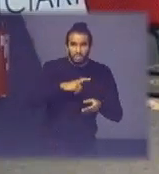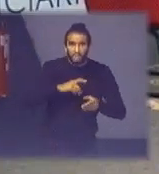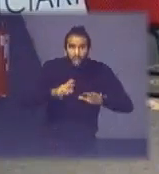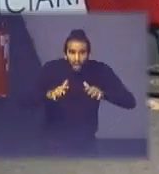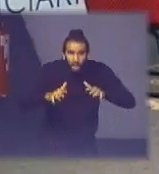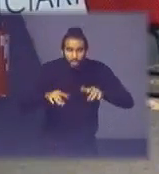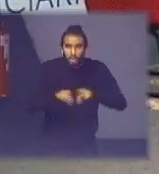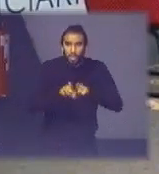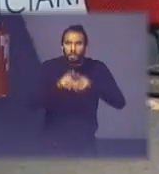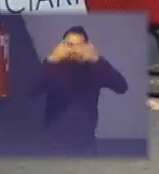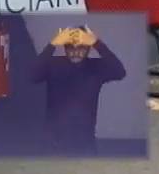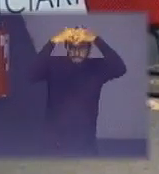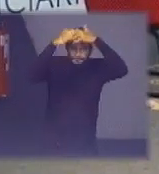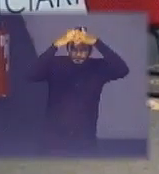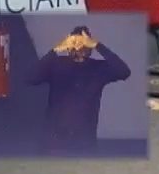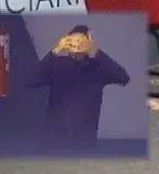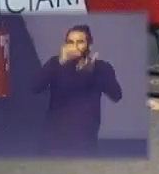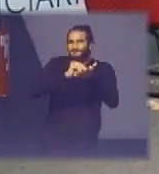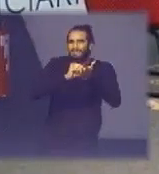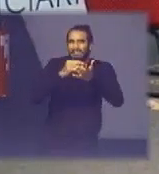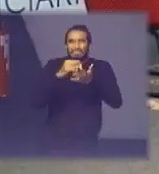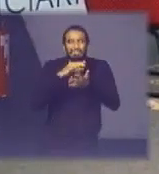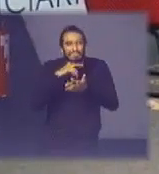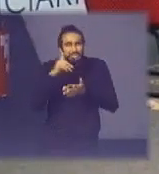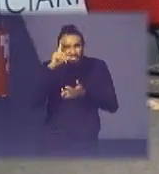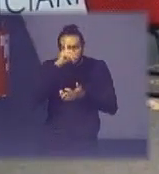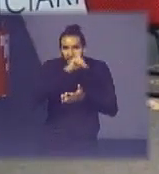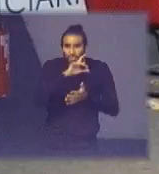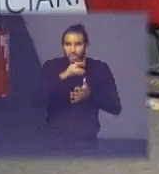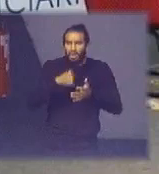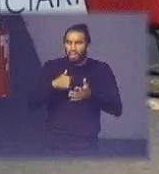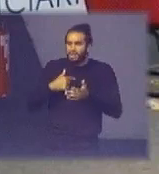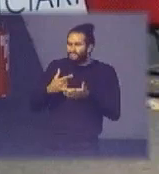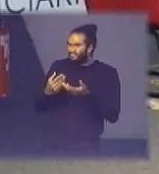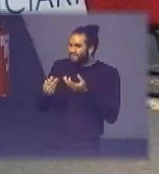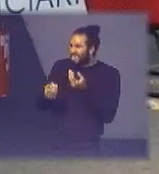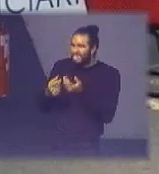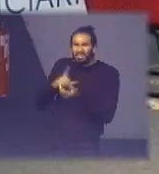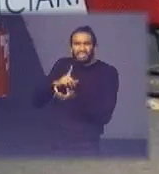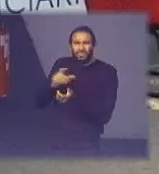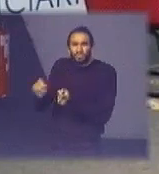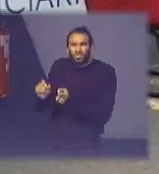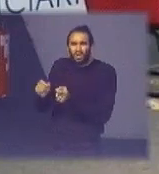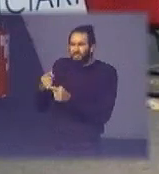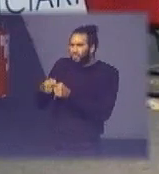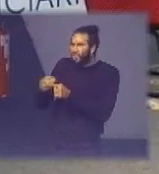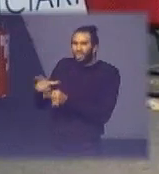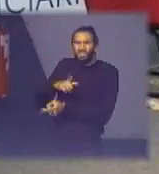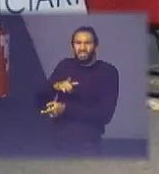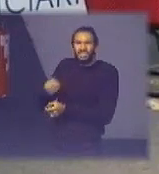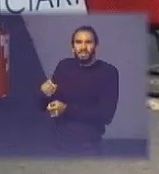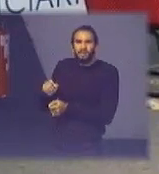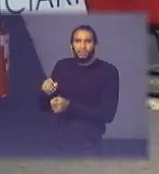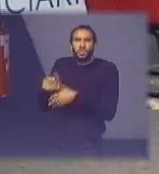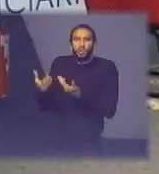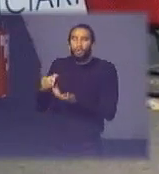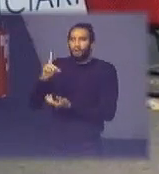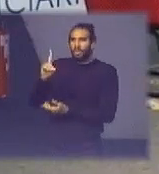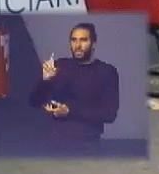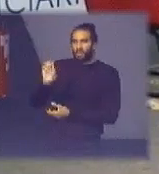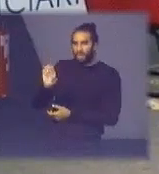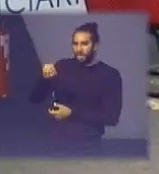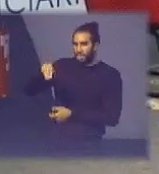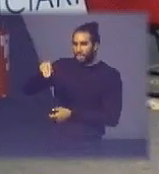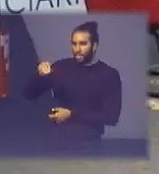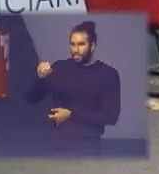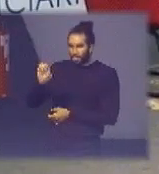cognitivo e ele não sabia atrelar aquilo à função dele ele é catador por que ele tem isso? ele está com alguma demência mas ele